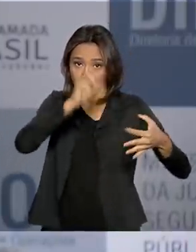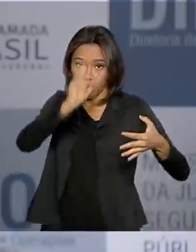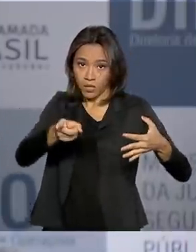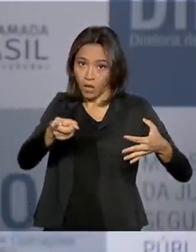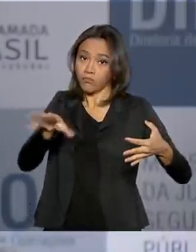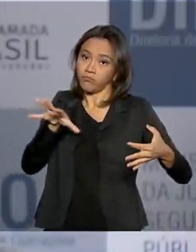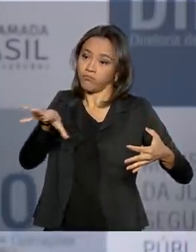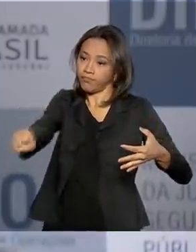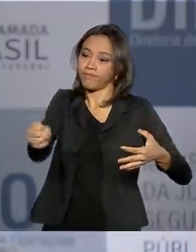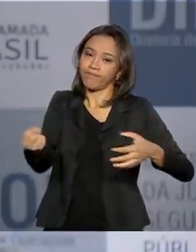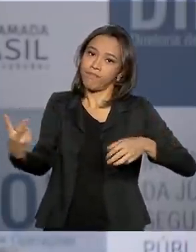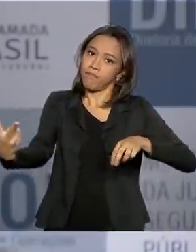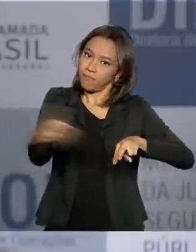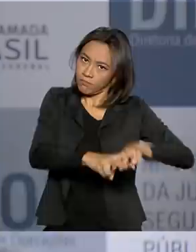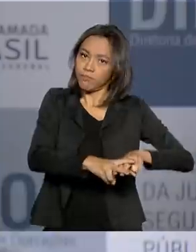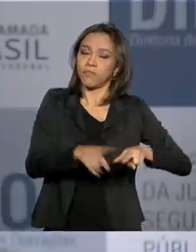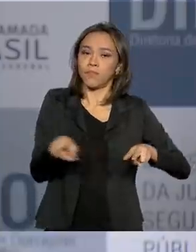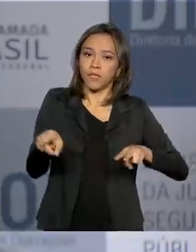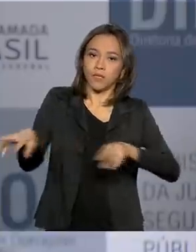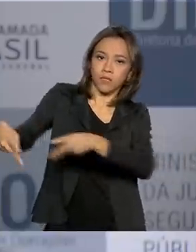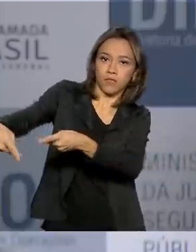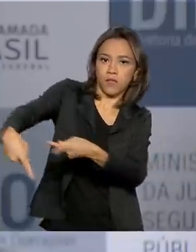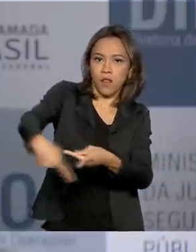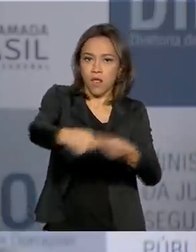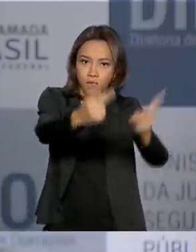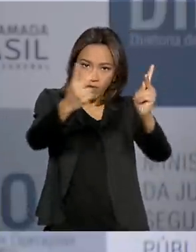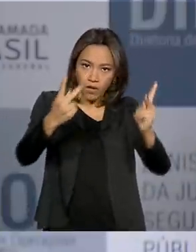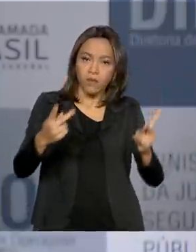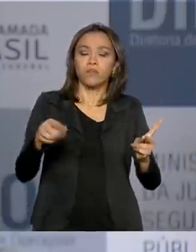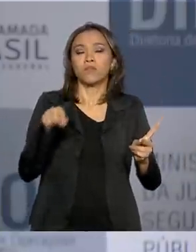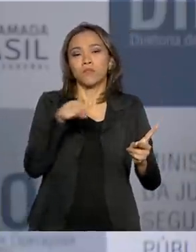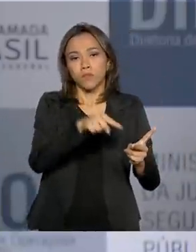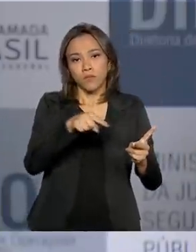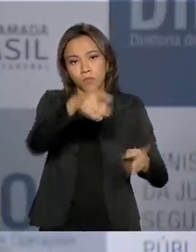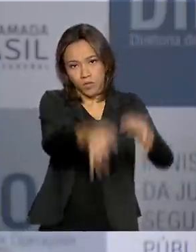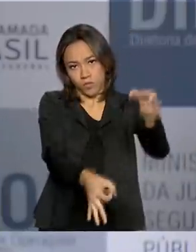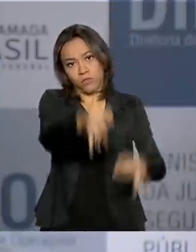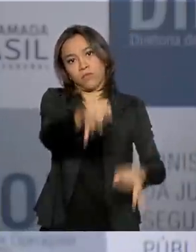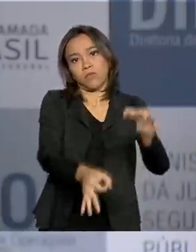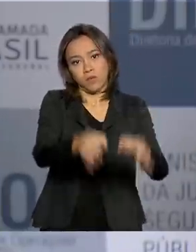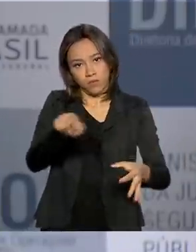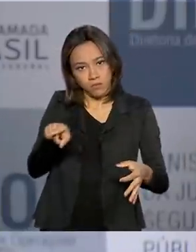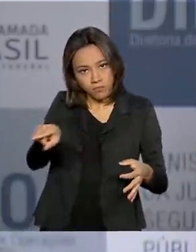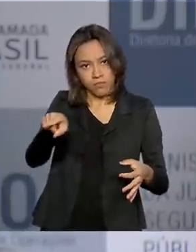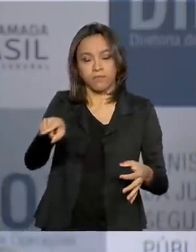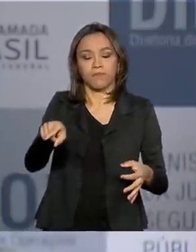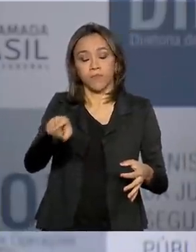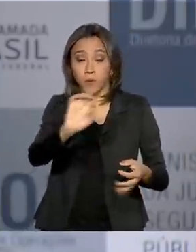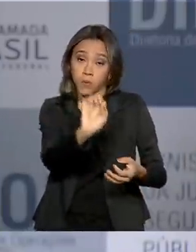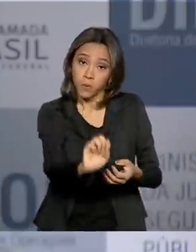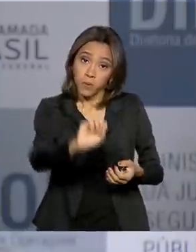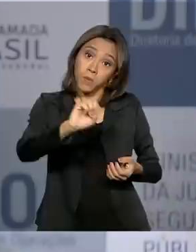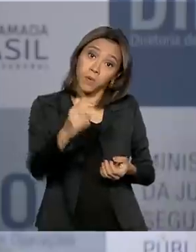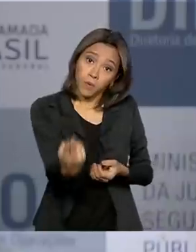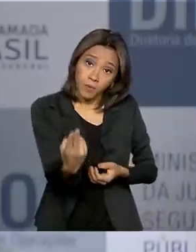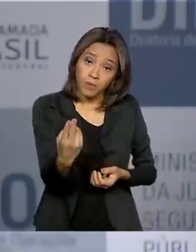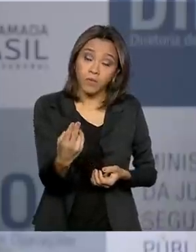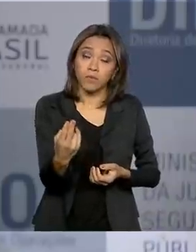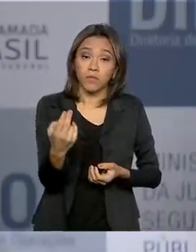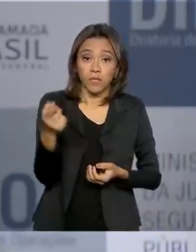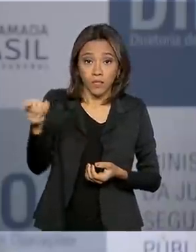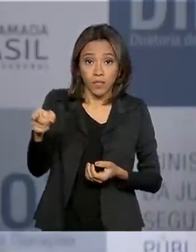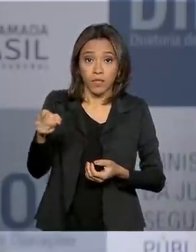e que eles sejam levados às cortes de justiça para julgamento ou para que as